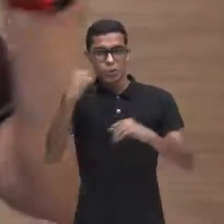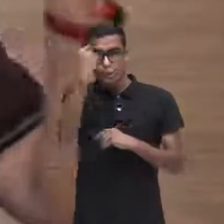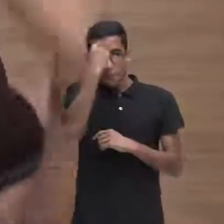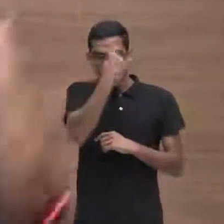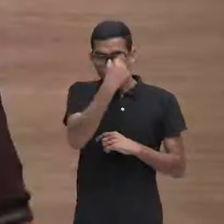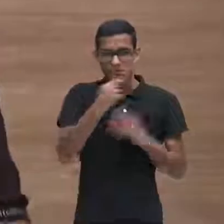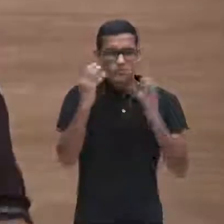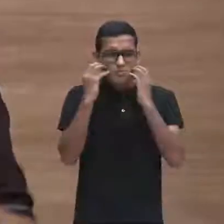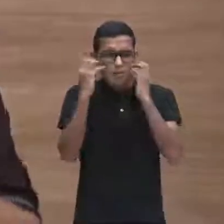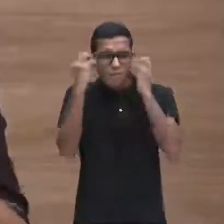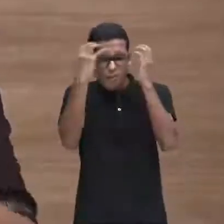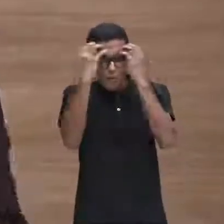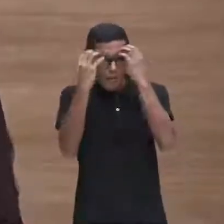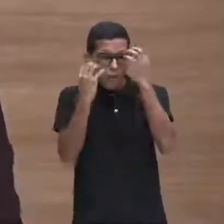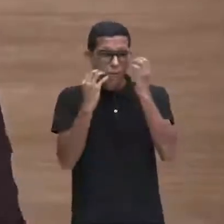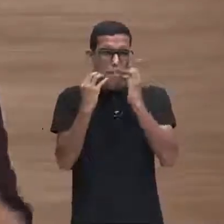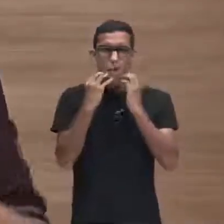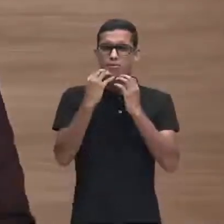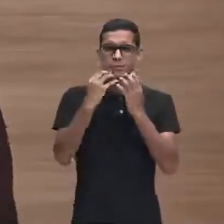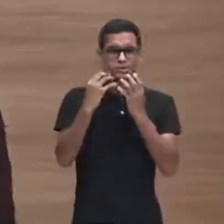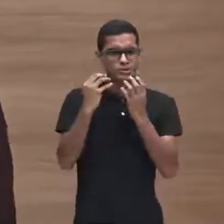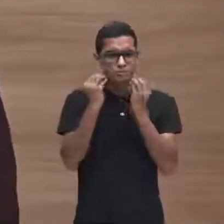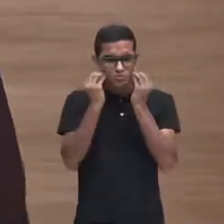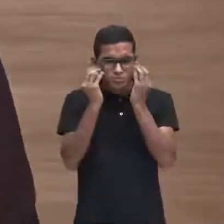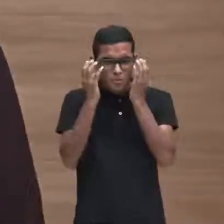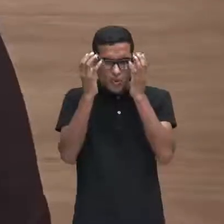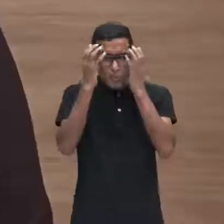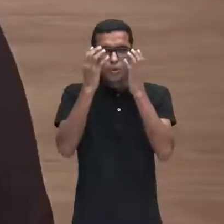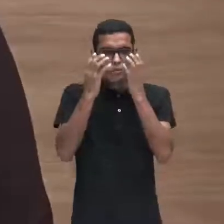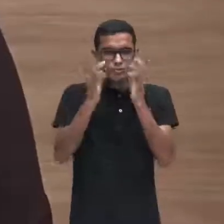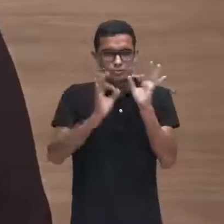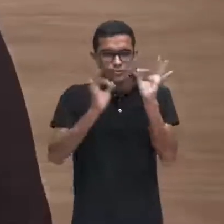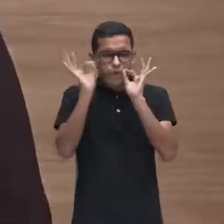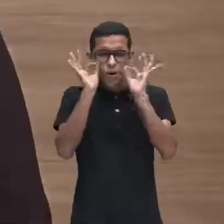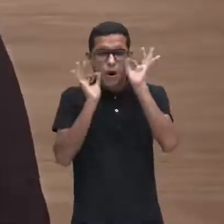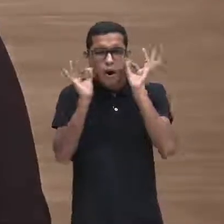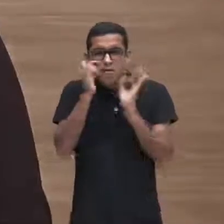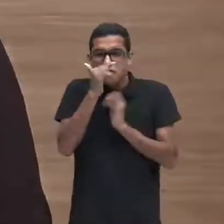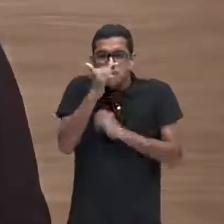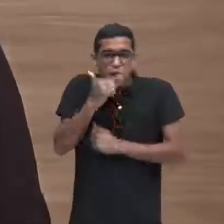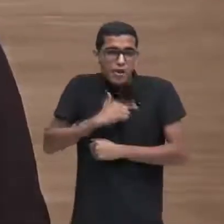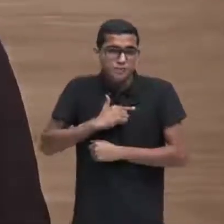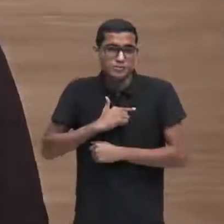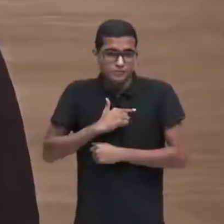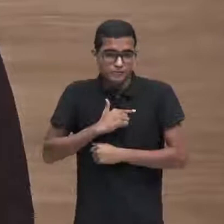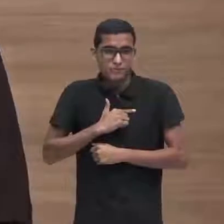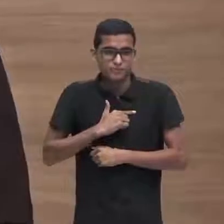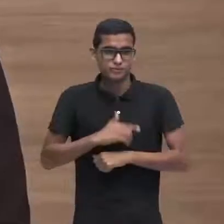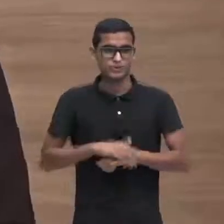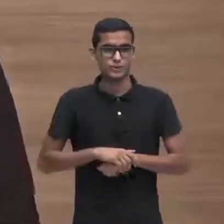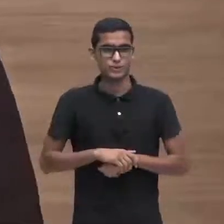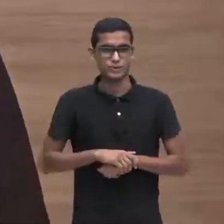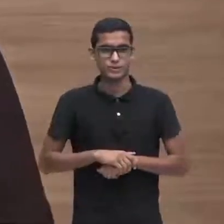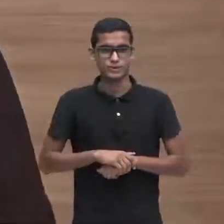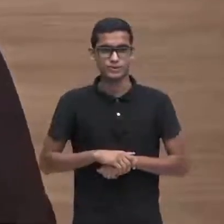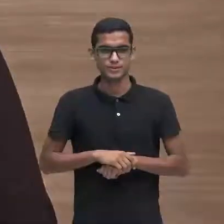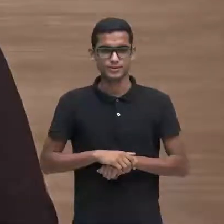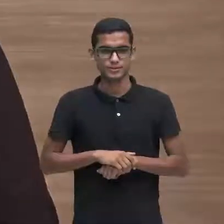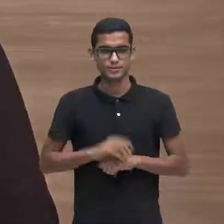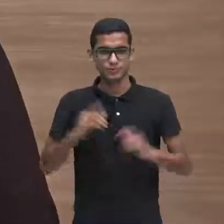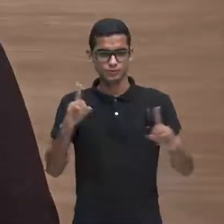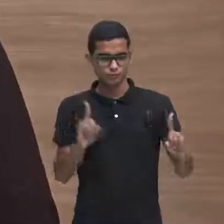precisava chegar com o rosto praticamente deformado junto a essa pessoa